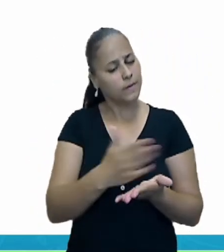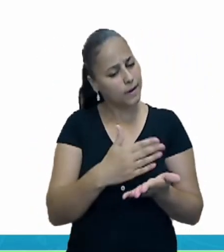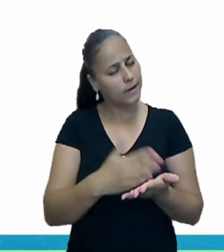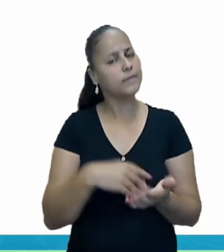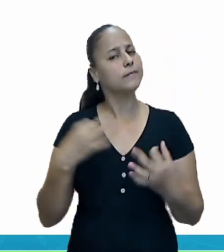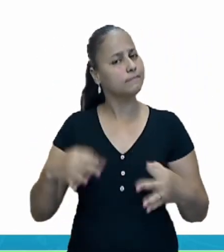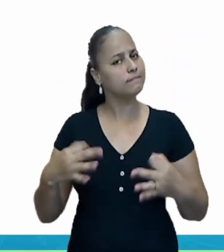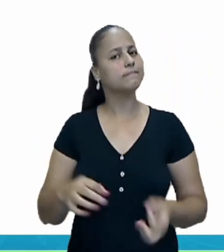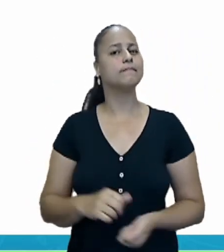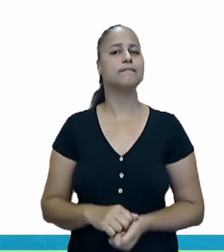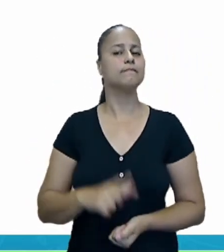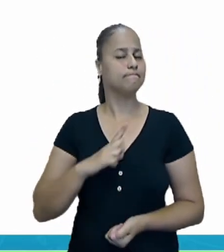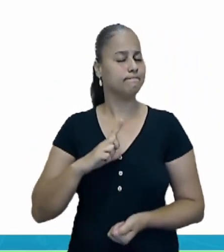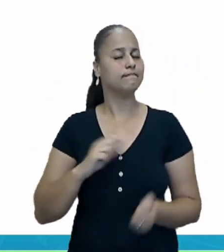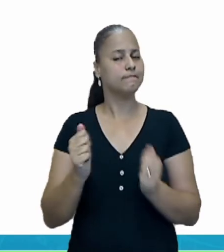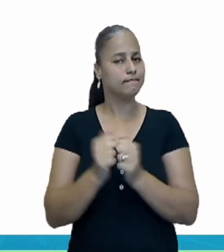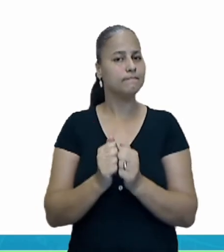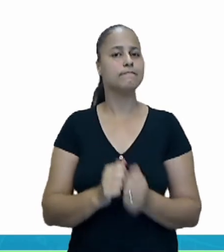vocês também.